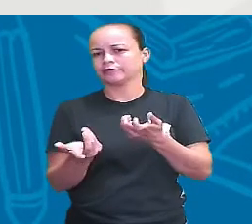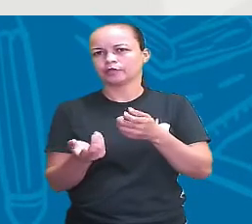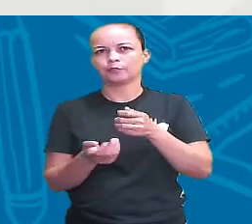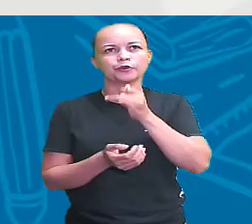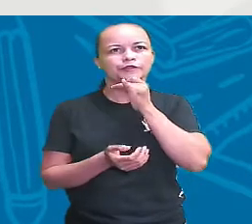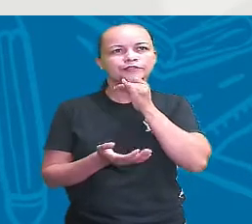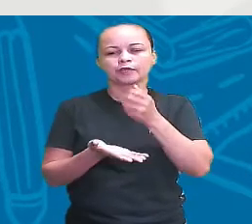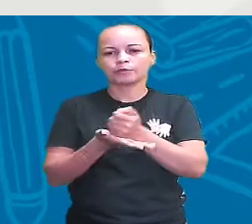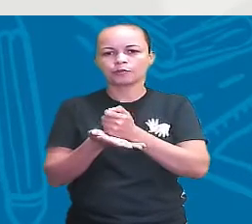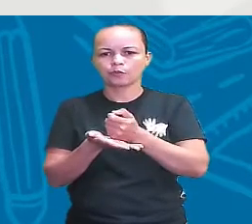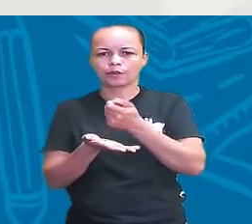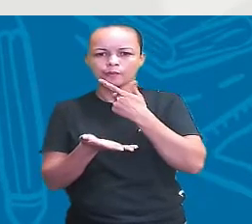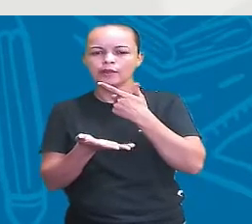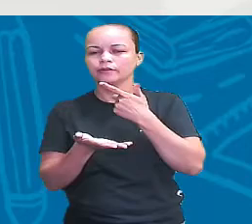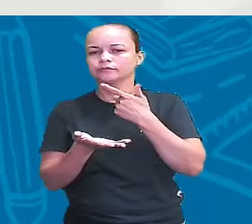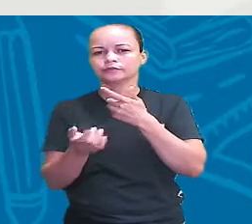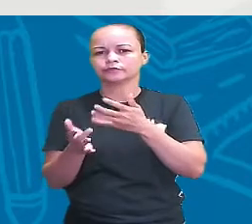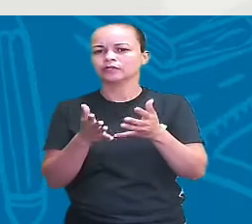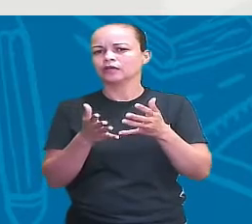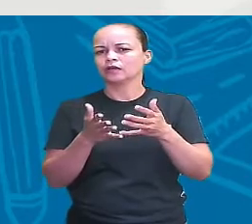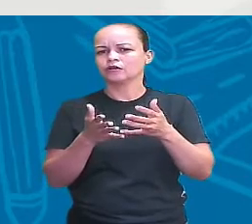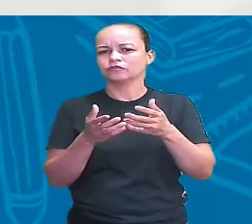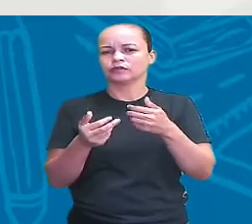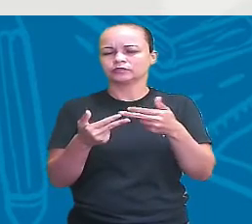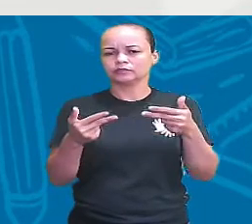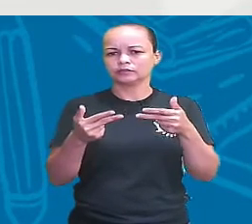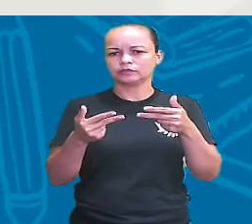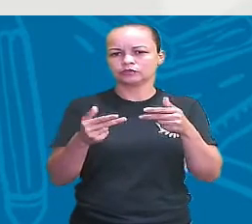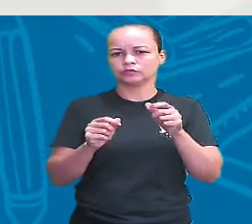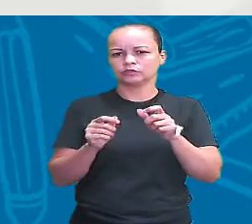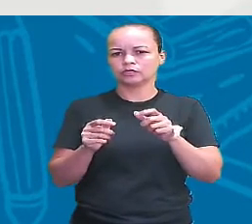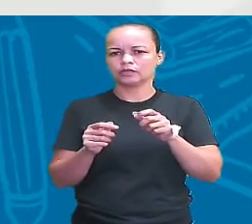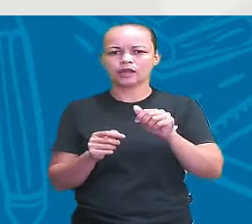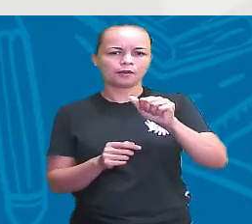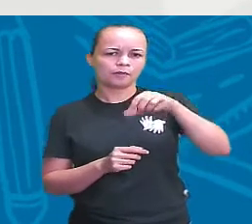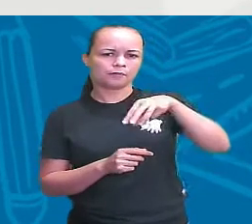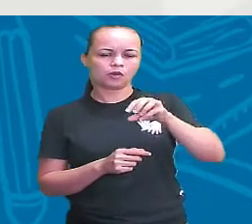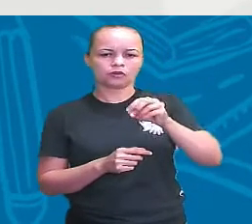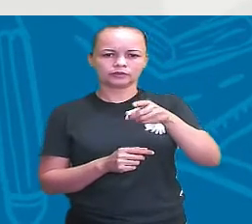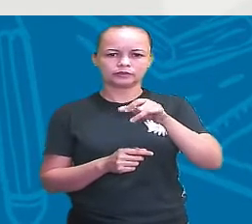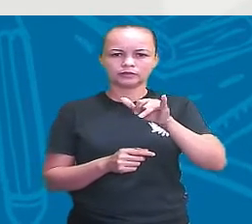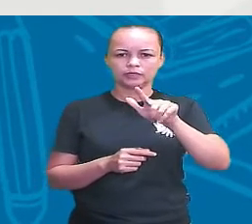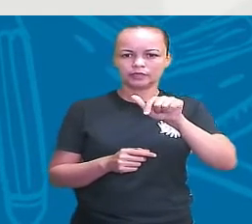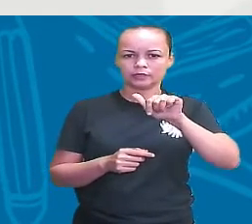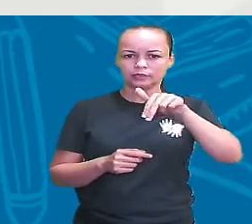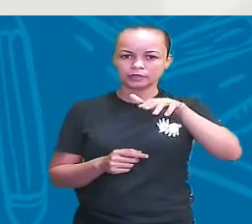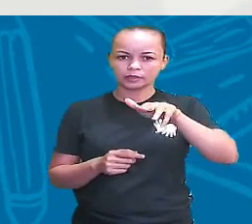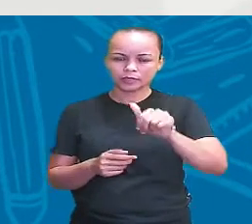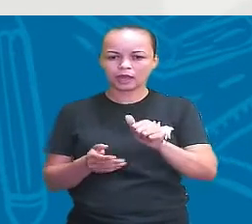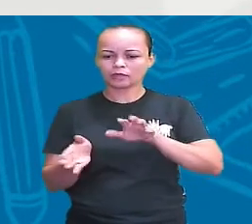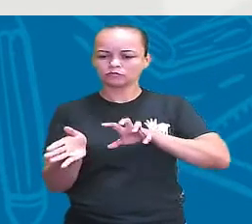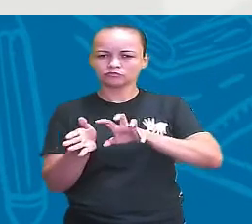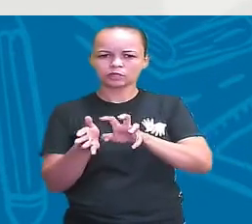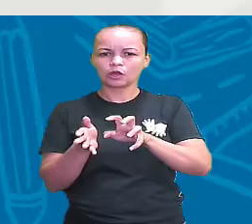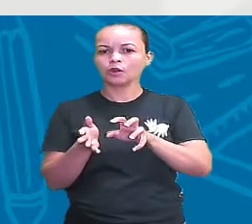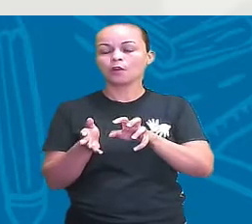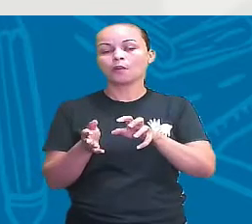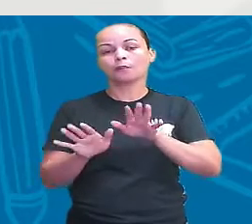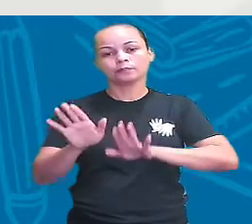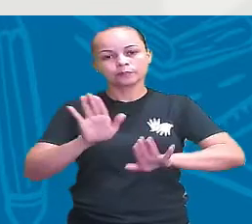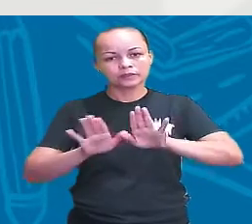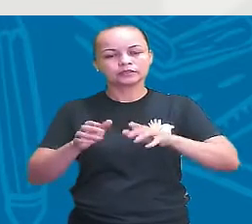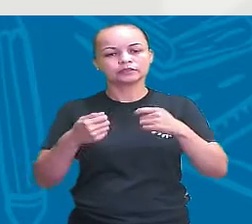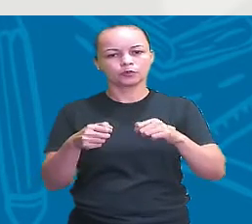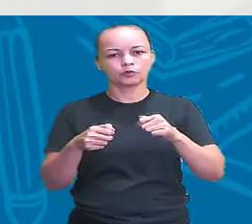você vai dar uma resistência a penicilina, a nufloxacina, a ciprofloxacina, a moxilina. Por isso que a gente tem que ter cuidado com o uso indiscriminado dos